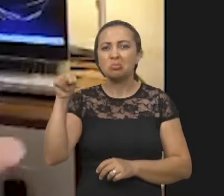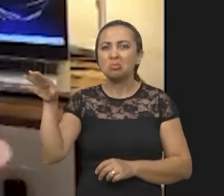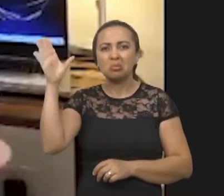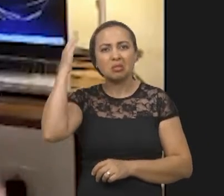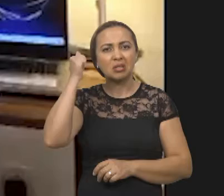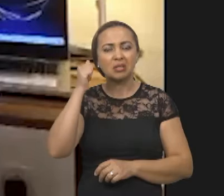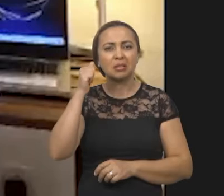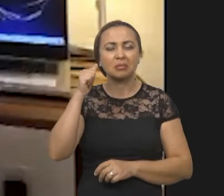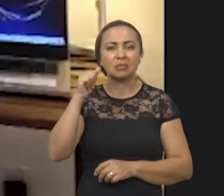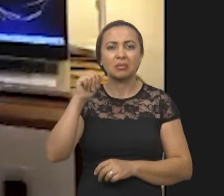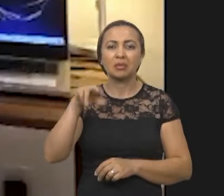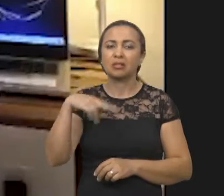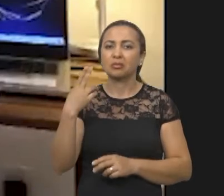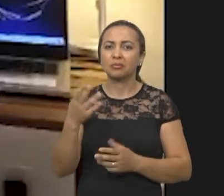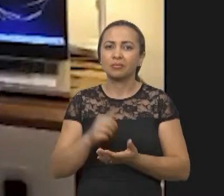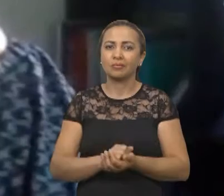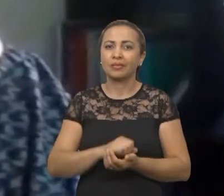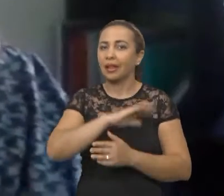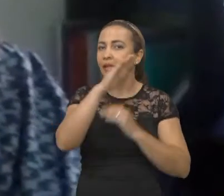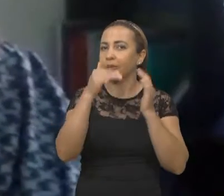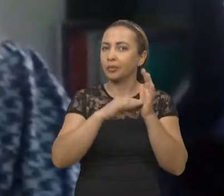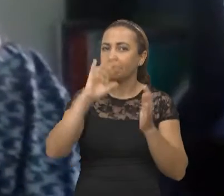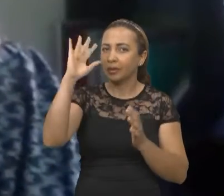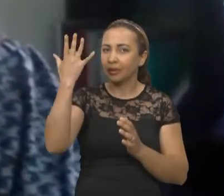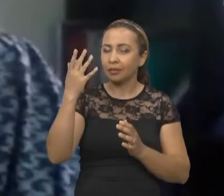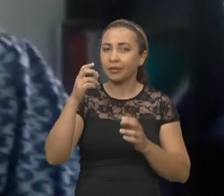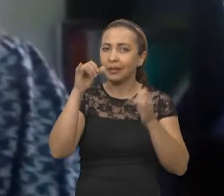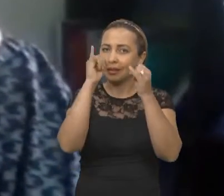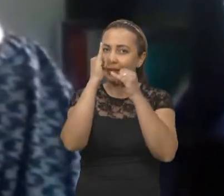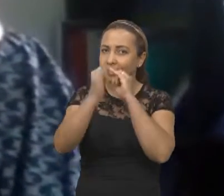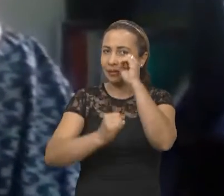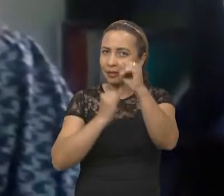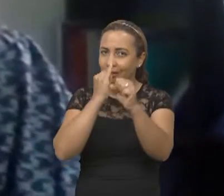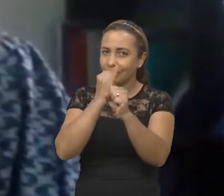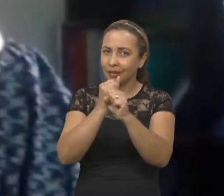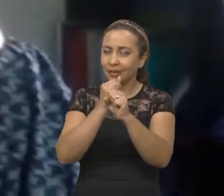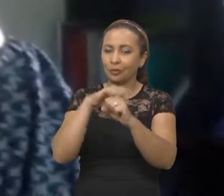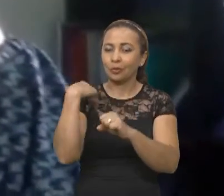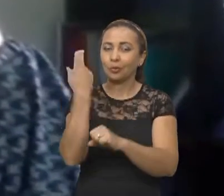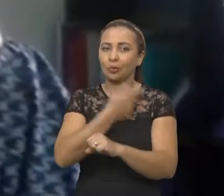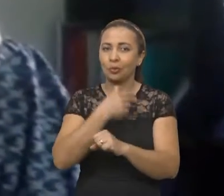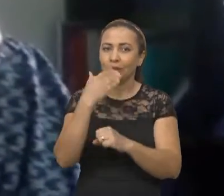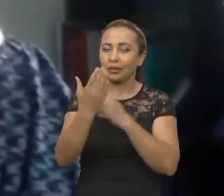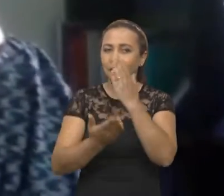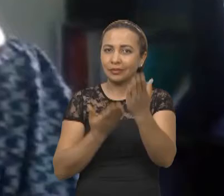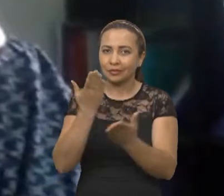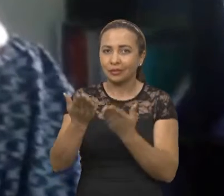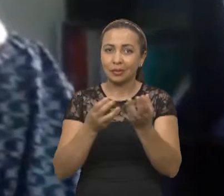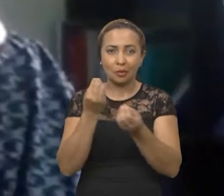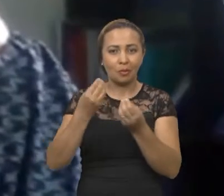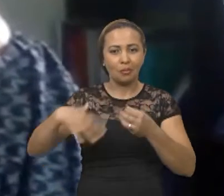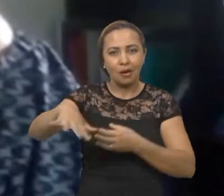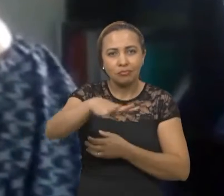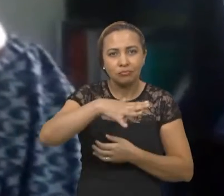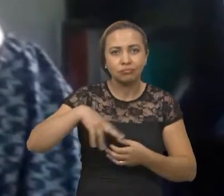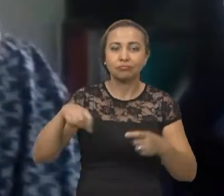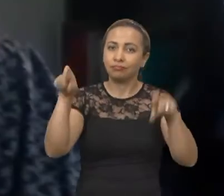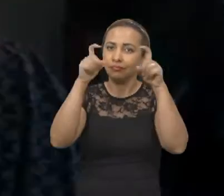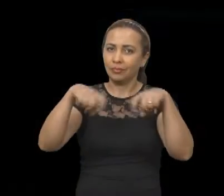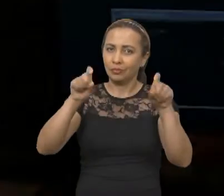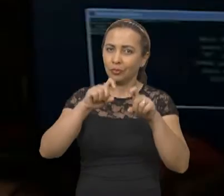ouviu falar no assunto, Tiane. Tudo o que acontece no ambiente da internet, a gente trata como um ambiente digital.